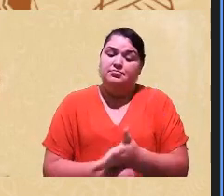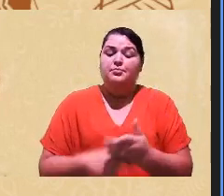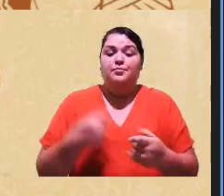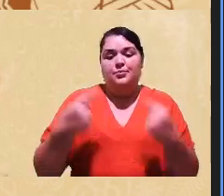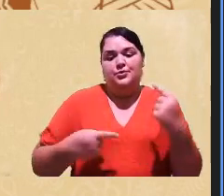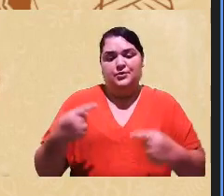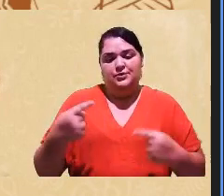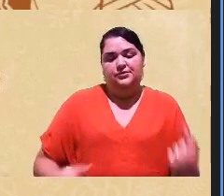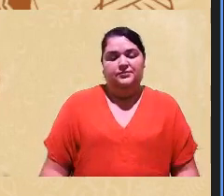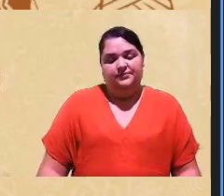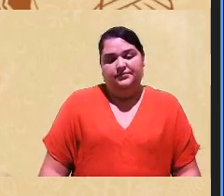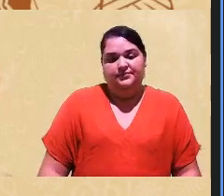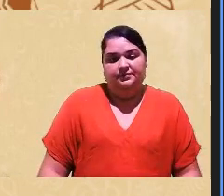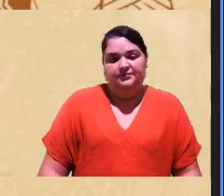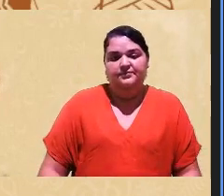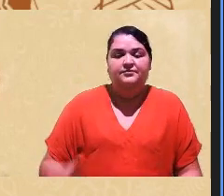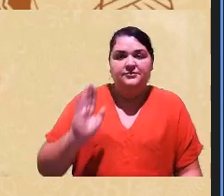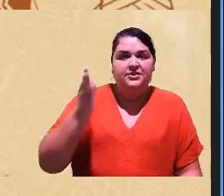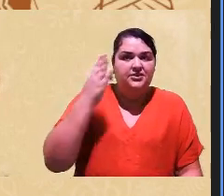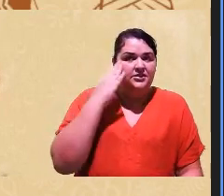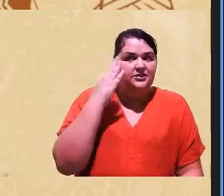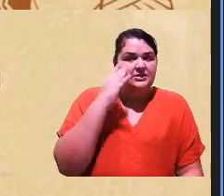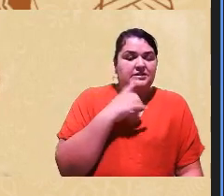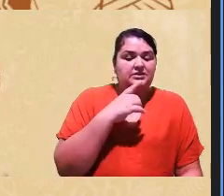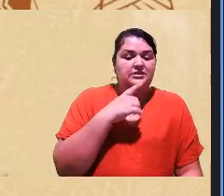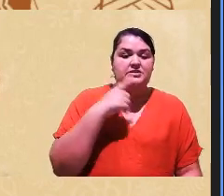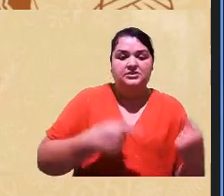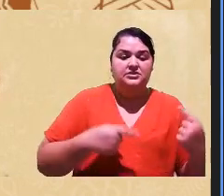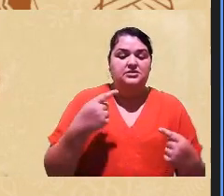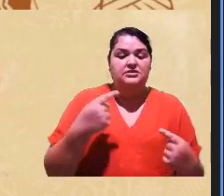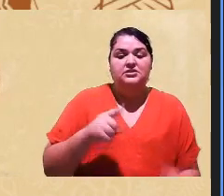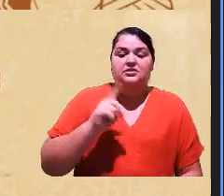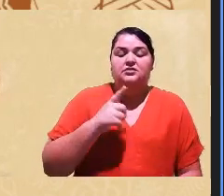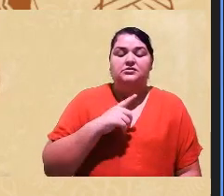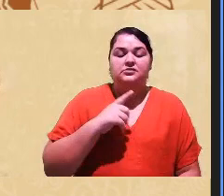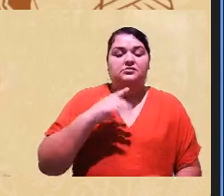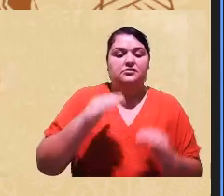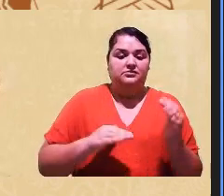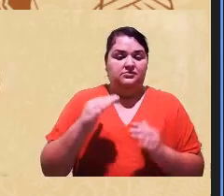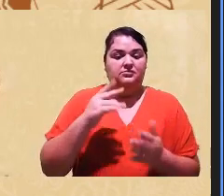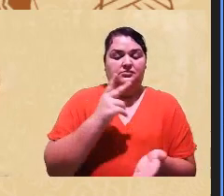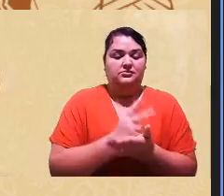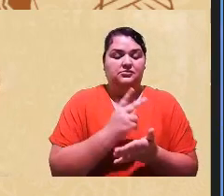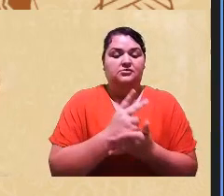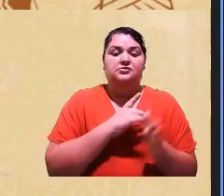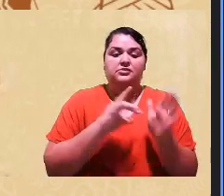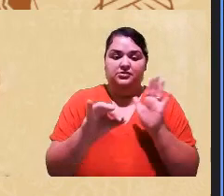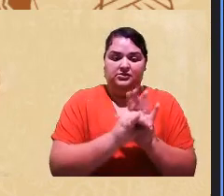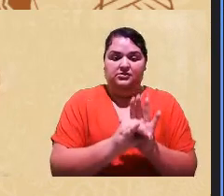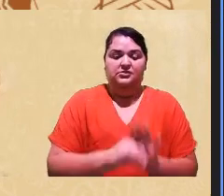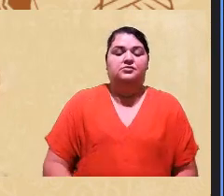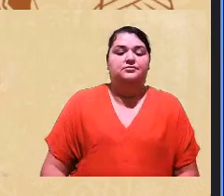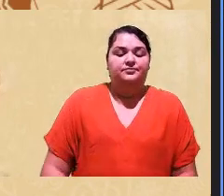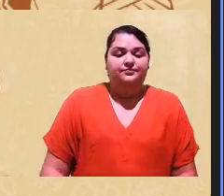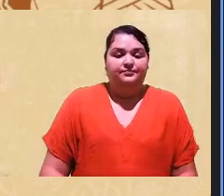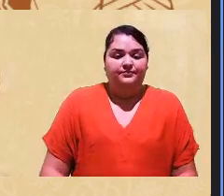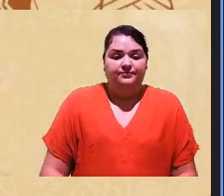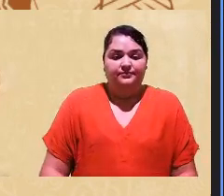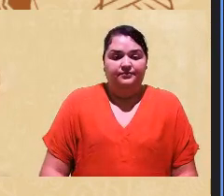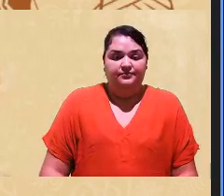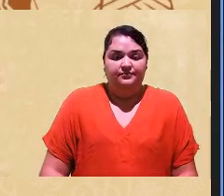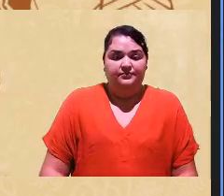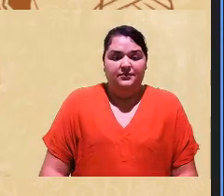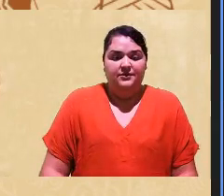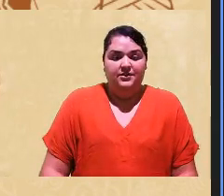os membros de banca já sabem que a questão indígena não é fenótipo é de identidade sobre as quebras dos concursos